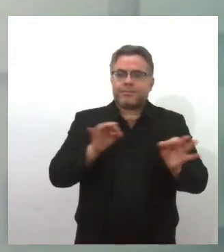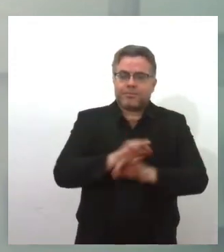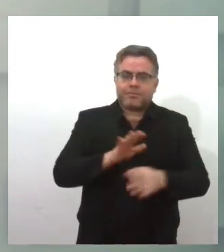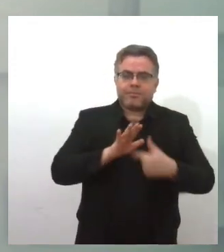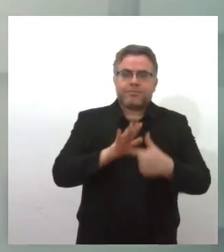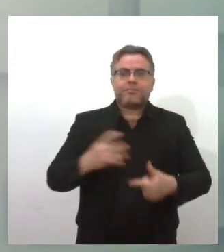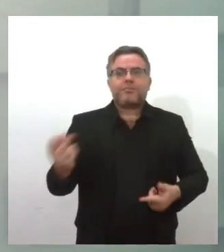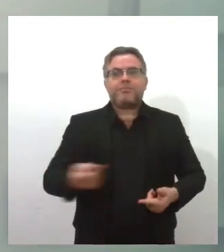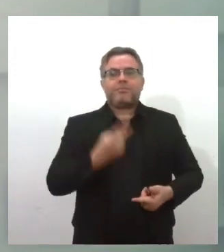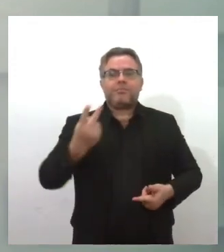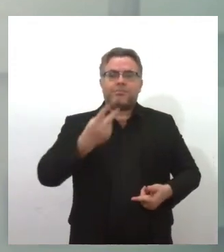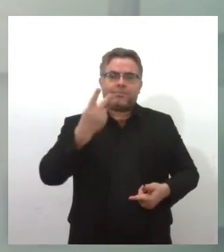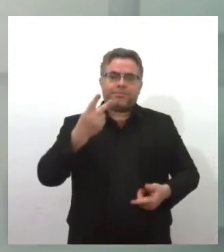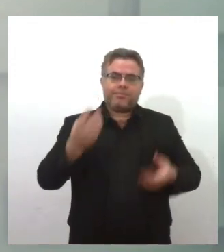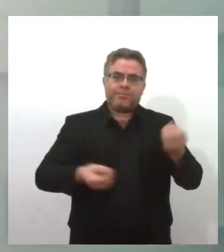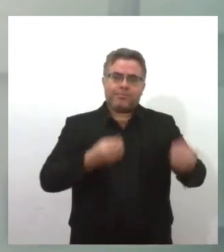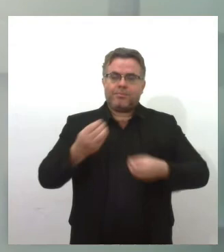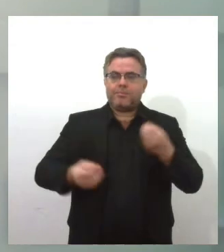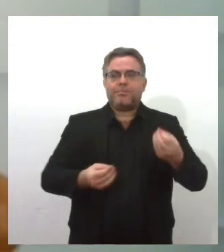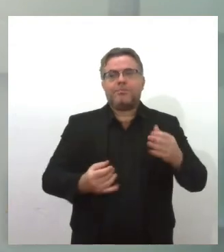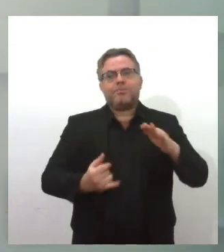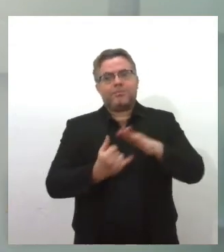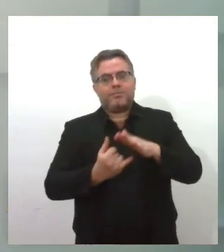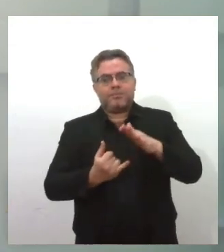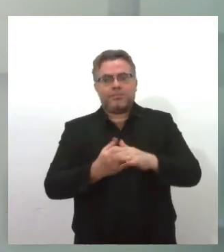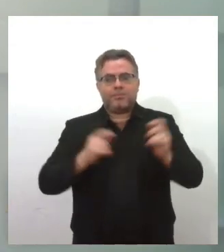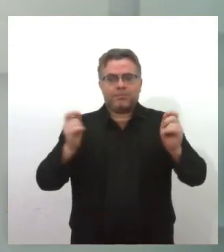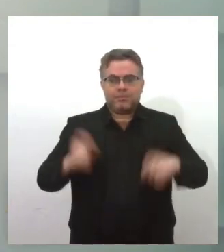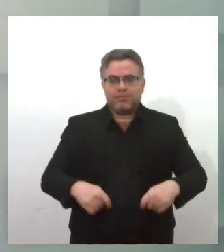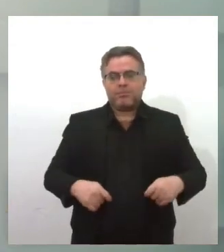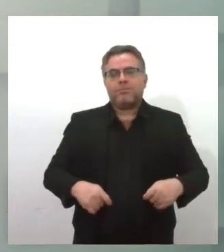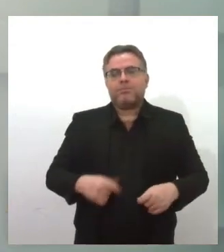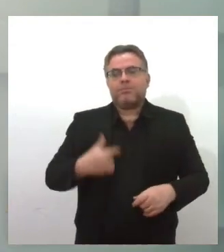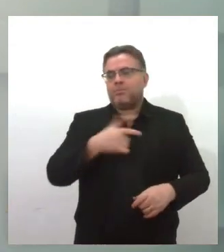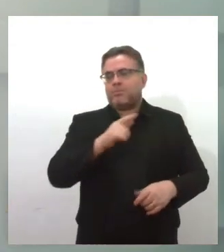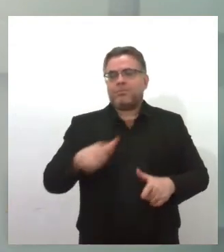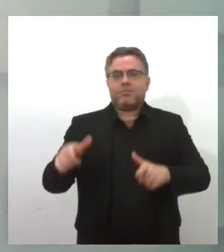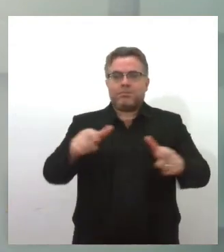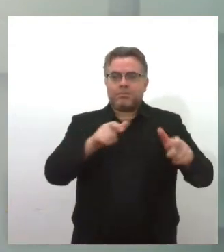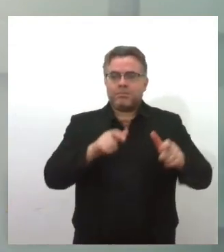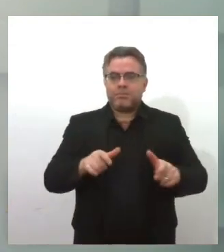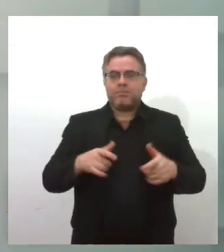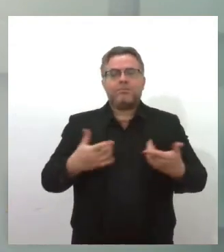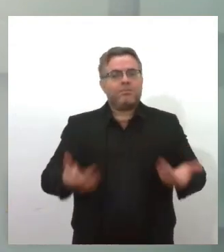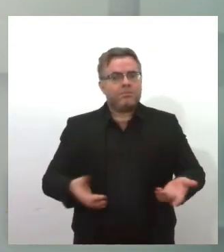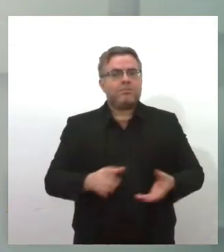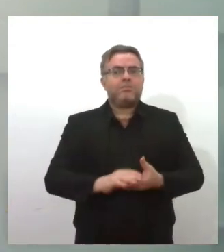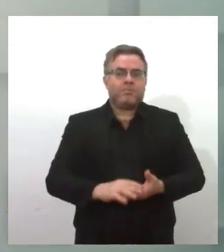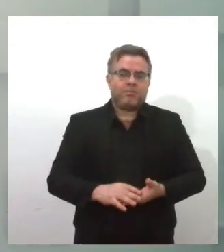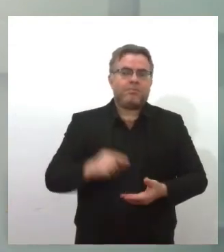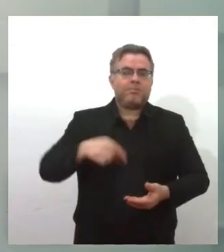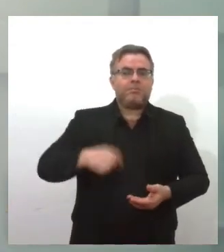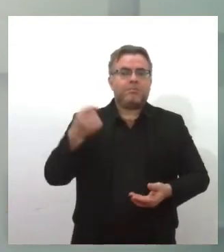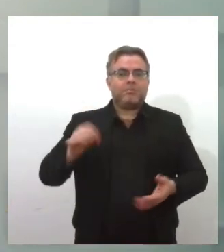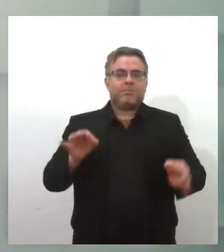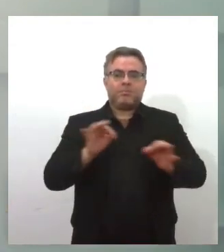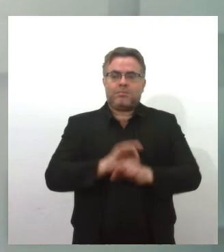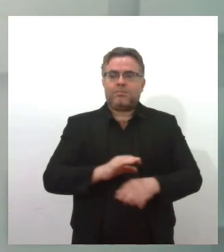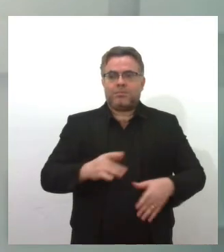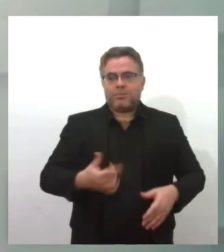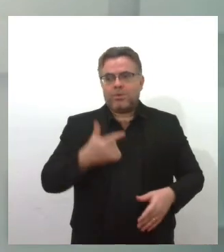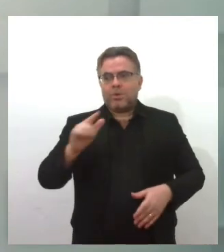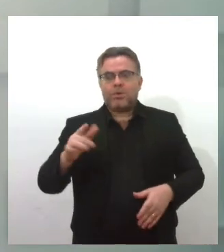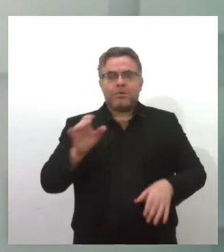falou sobre a instituição entre os órgãos previdenciários e estaduais. Sergipe e somente Sergipe e outro estado